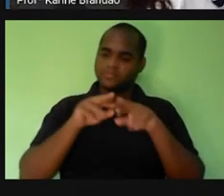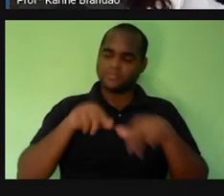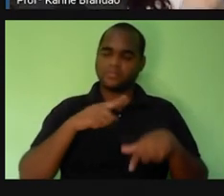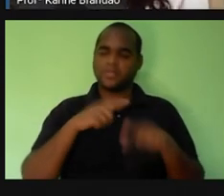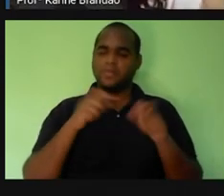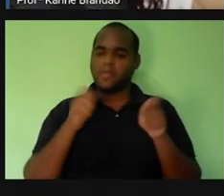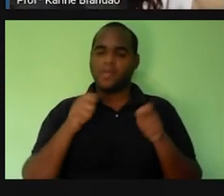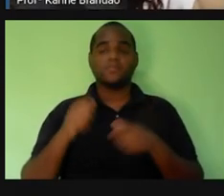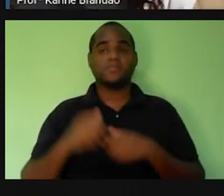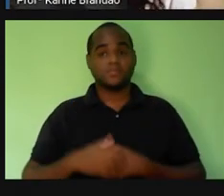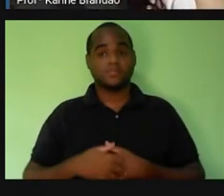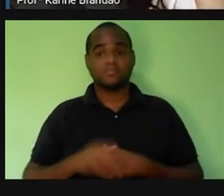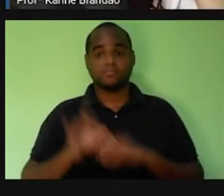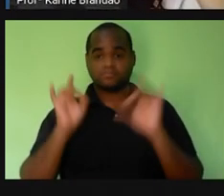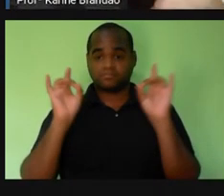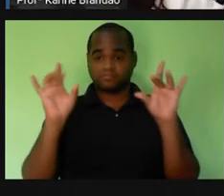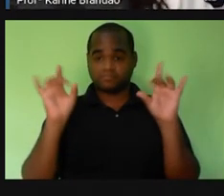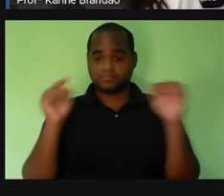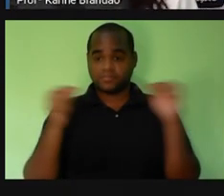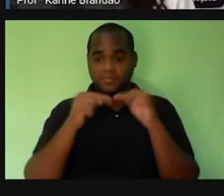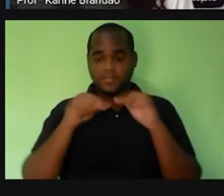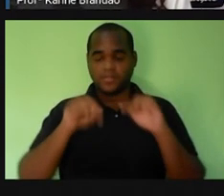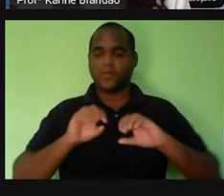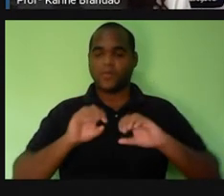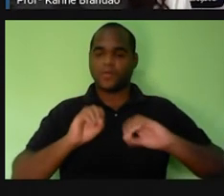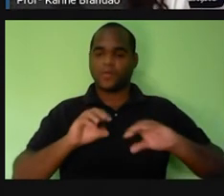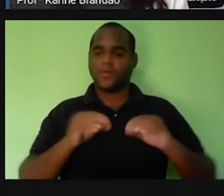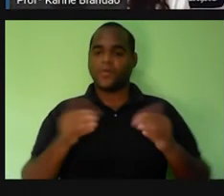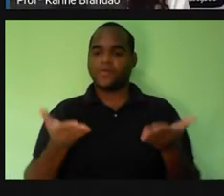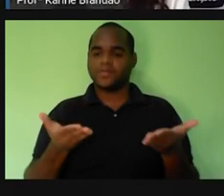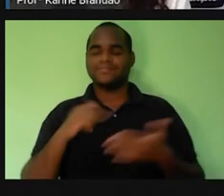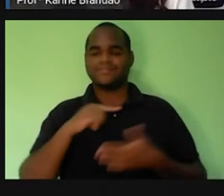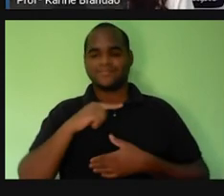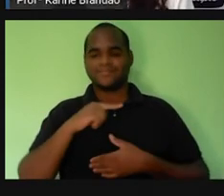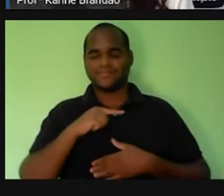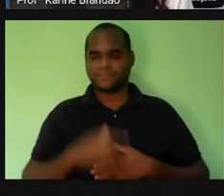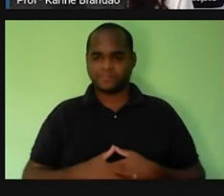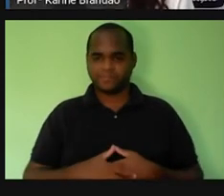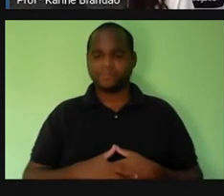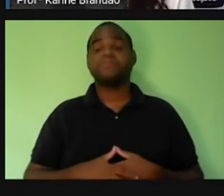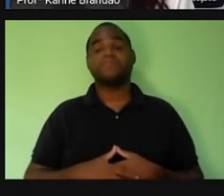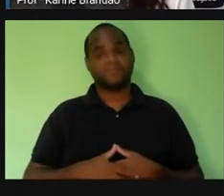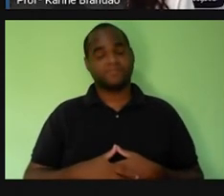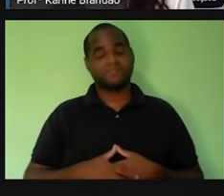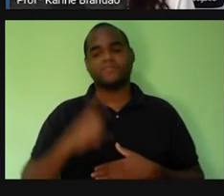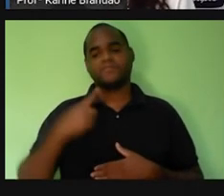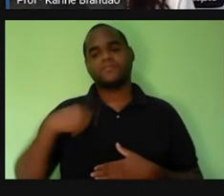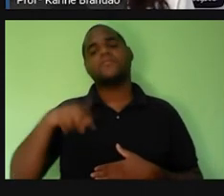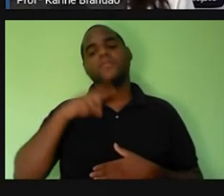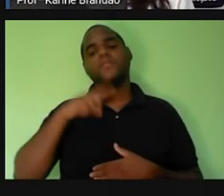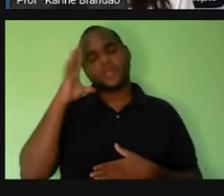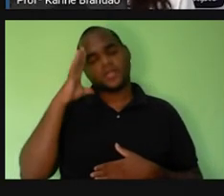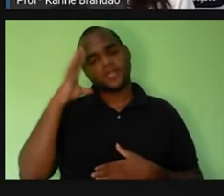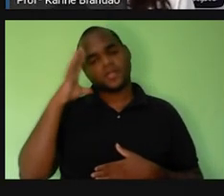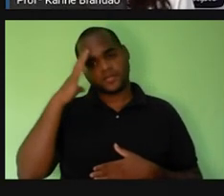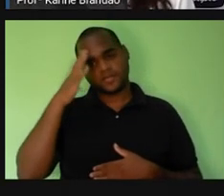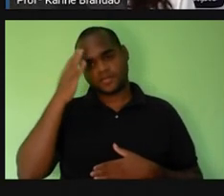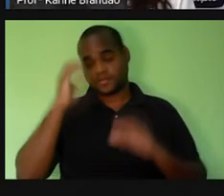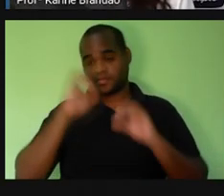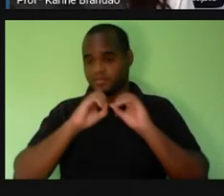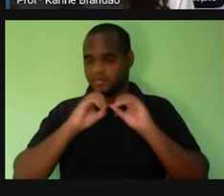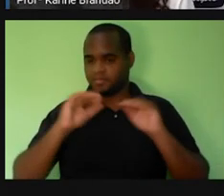vivos, especialmente aqui na nossa aula de hoje. E aí, a gente tem que entender que nós temos